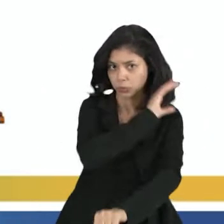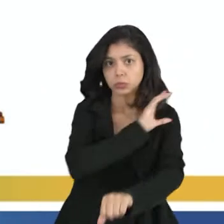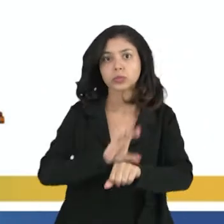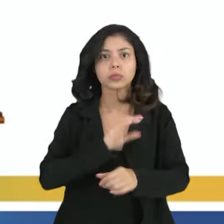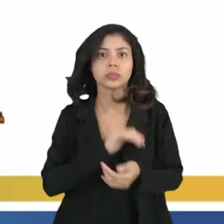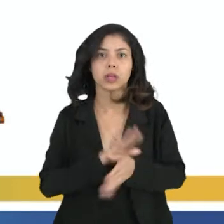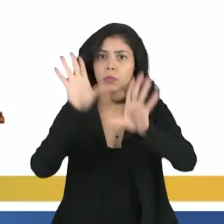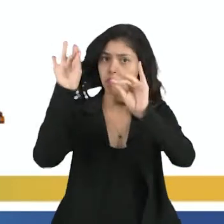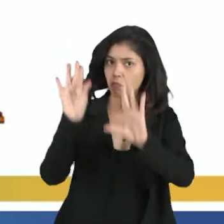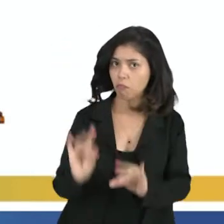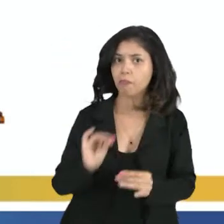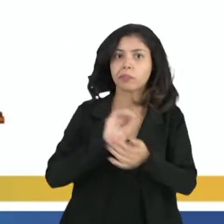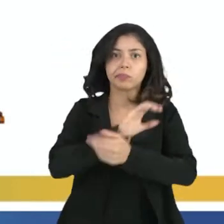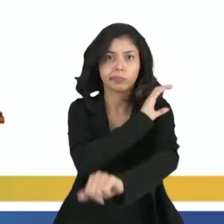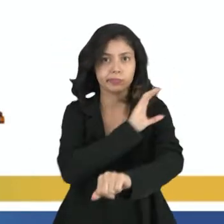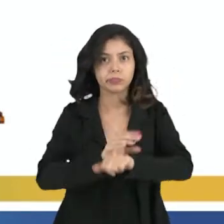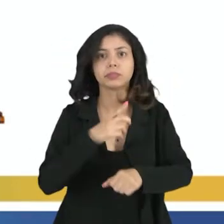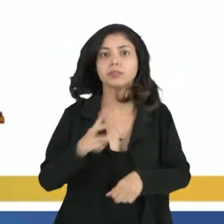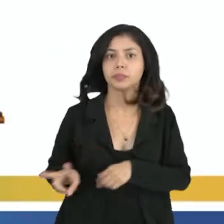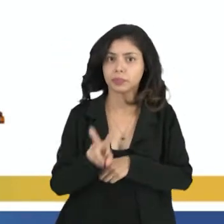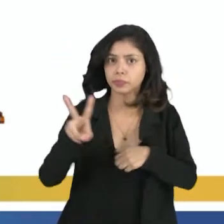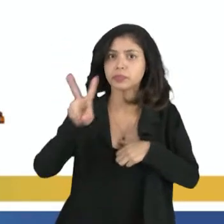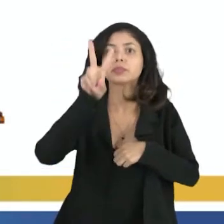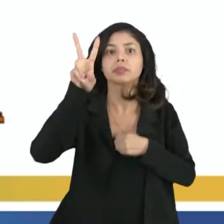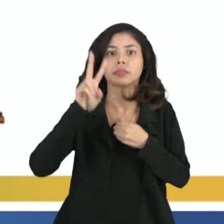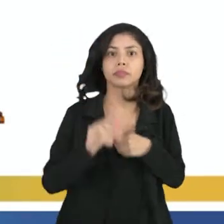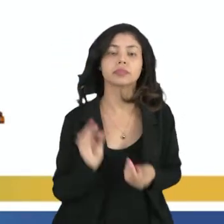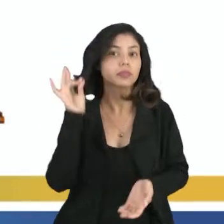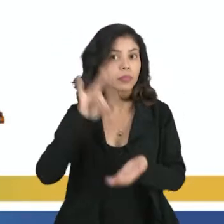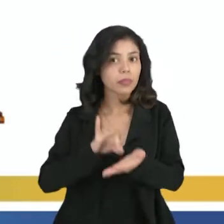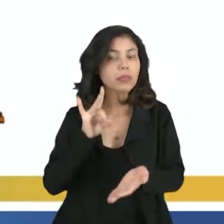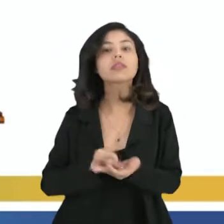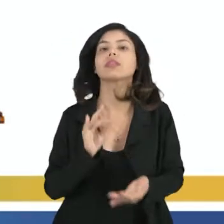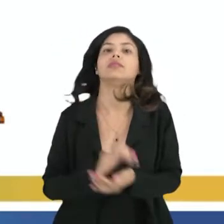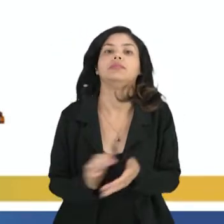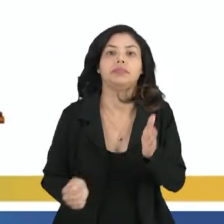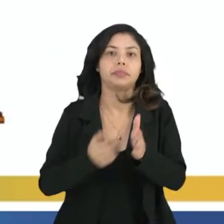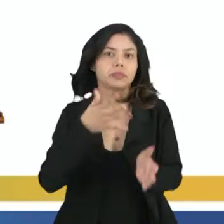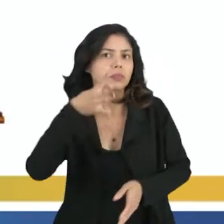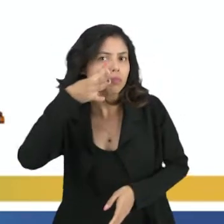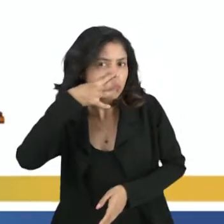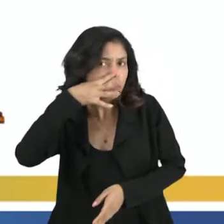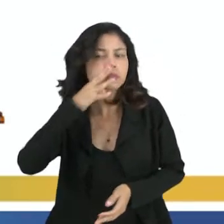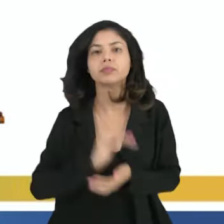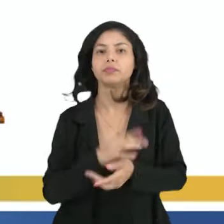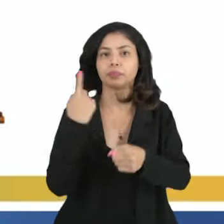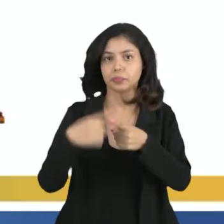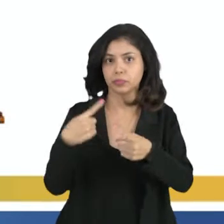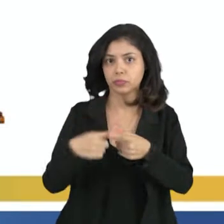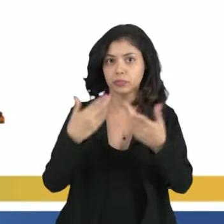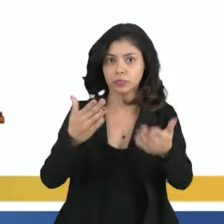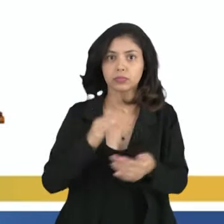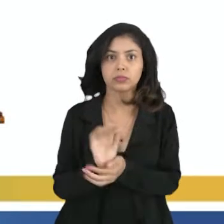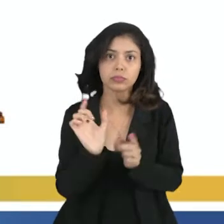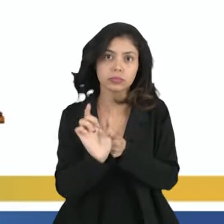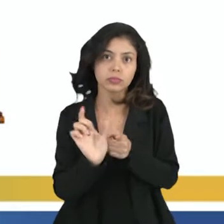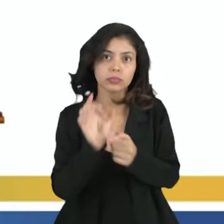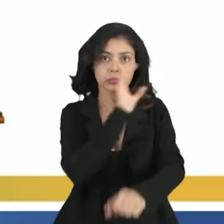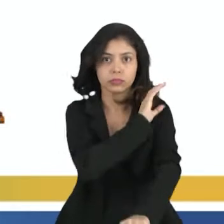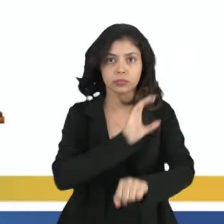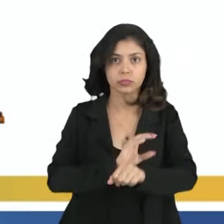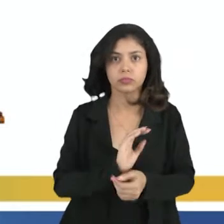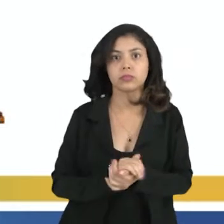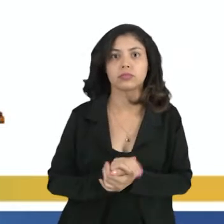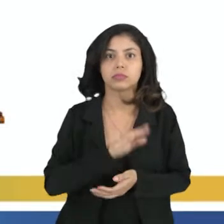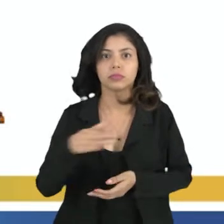E cada cultura tem seus valores e as suas verdades, né? Isso aqui é muito interessante, porque essa palavra cultura, quando você